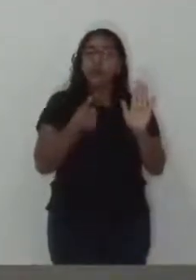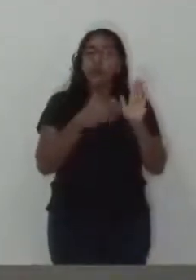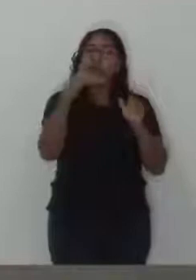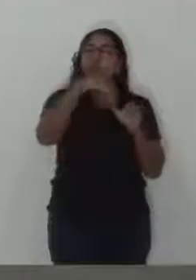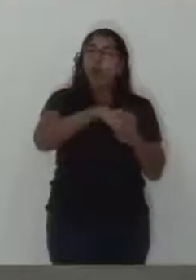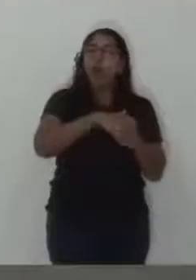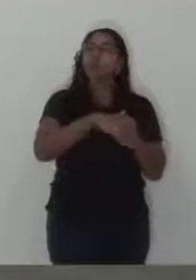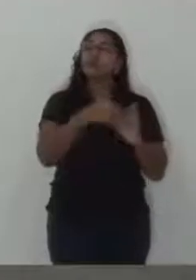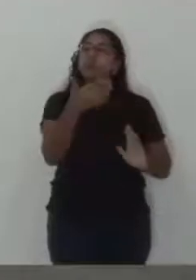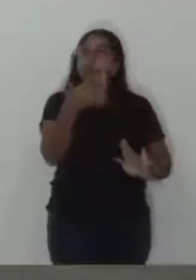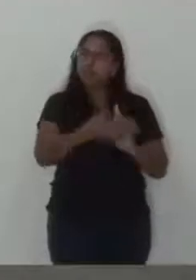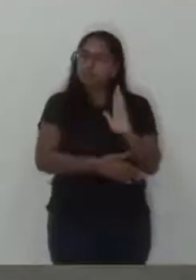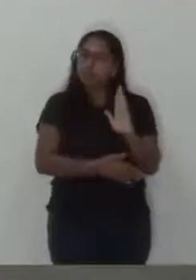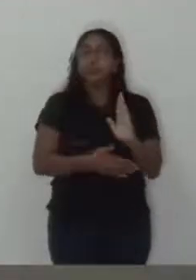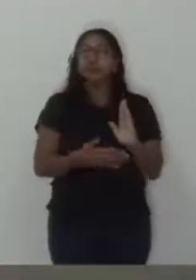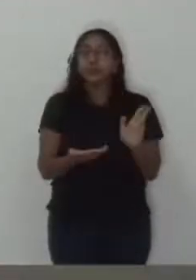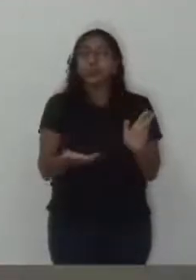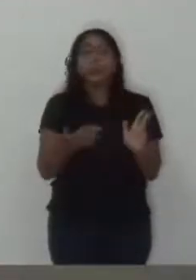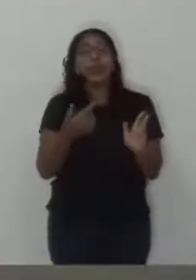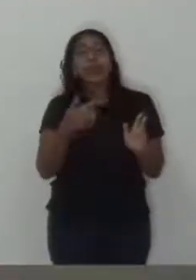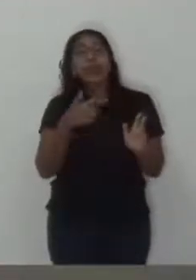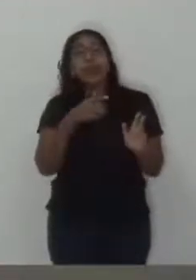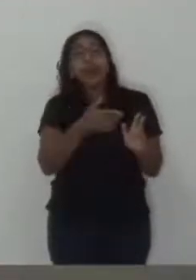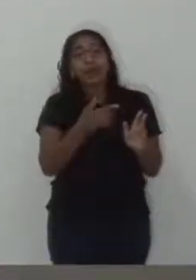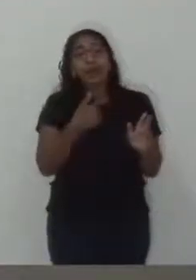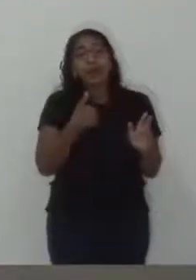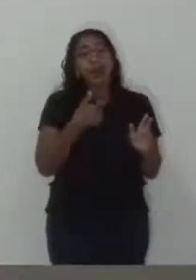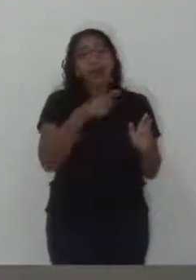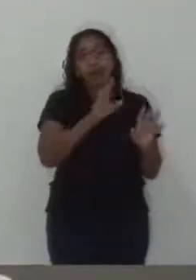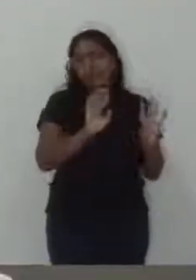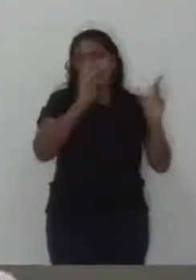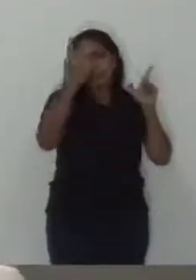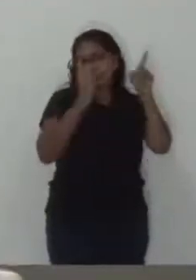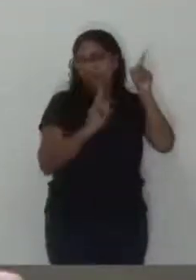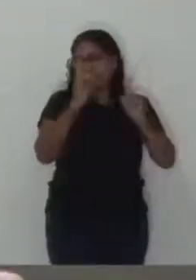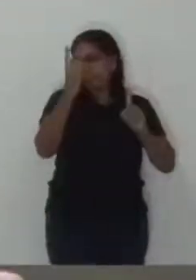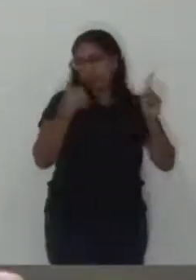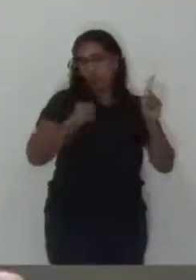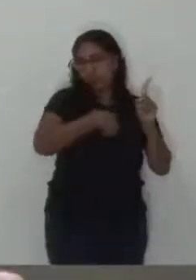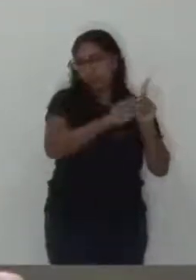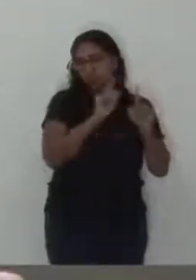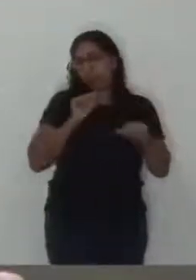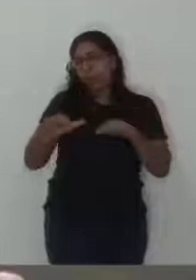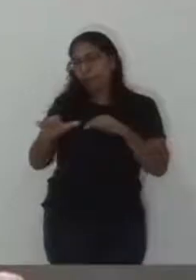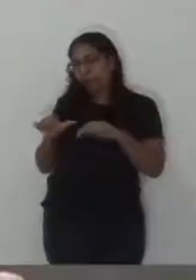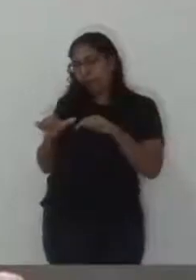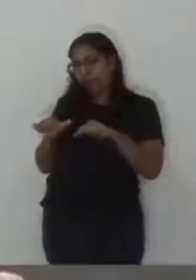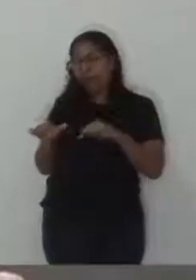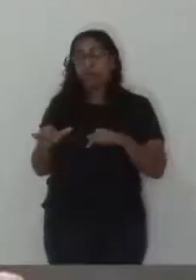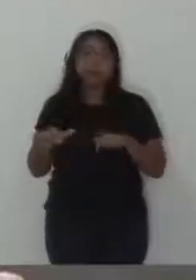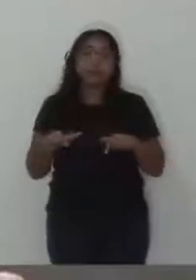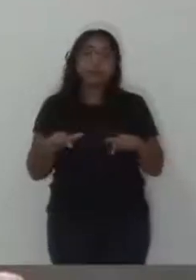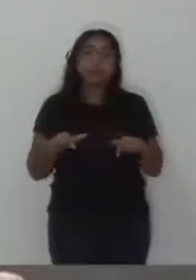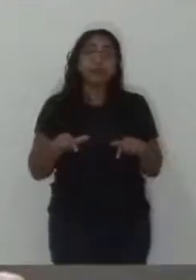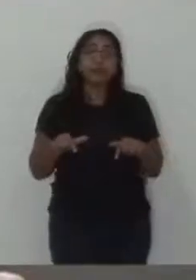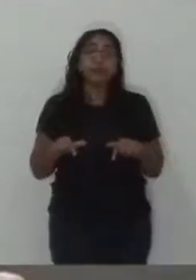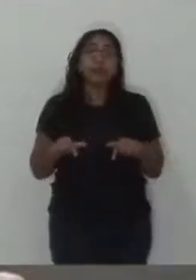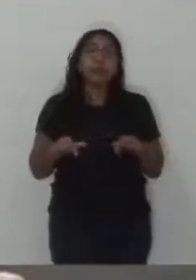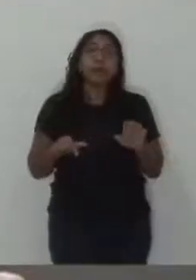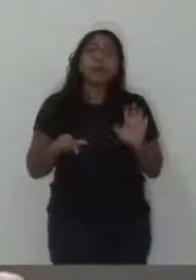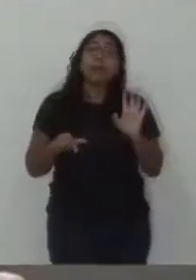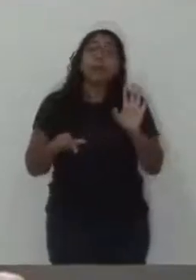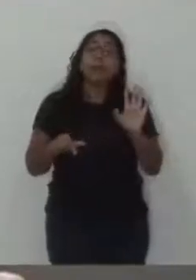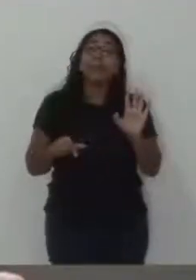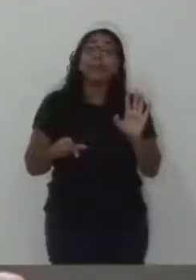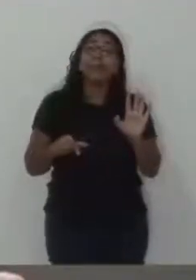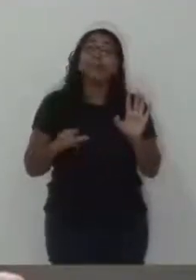também o carnaval, eu não pude curtir muito que eu trabalhe durante esse período, mas eu estive durante o dia acompanhando um pouco. Seria tão bom, tão bom seria se não